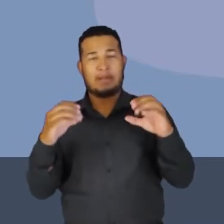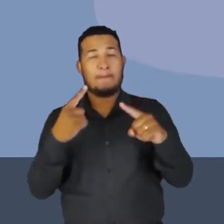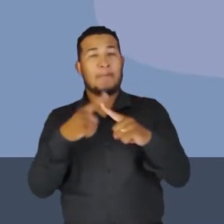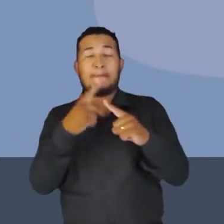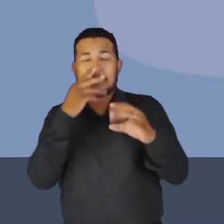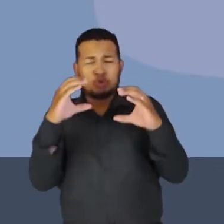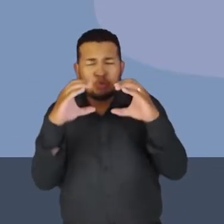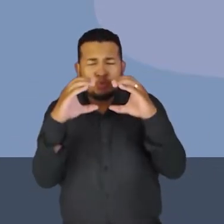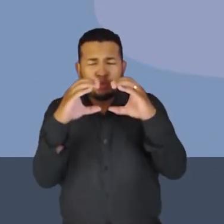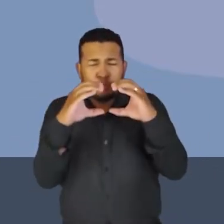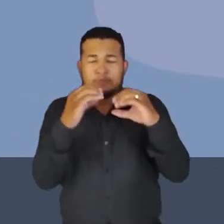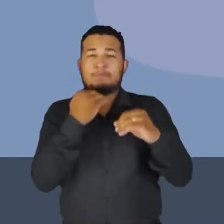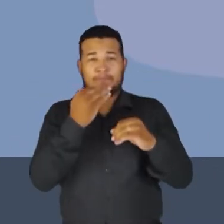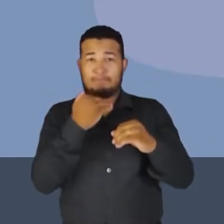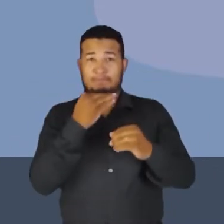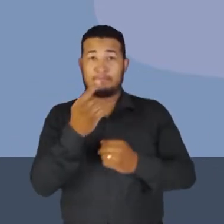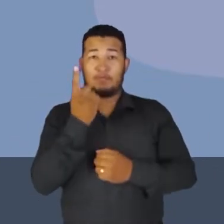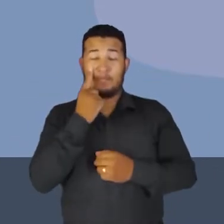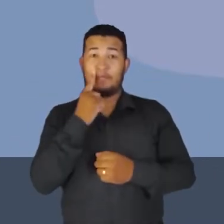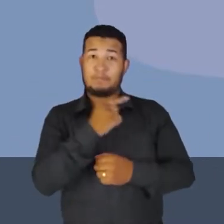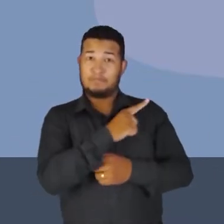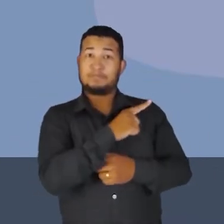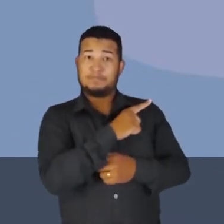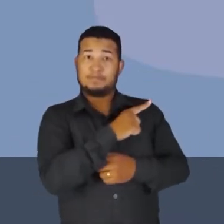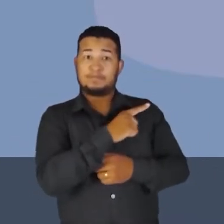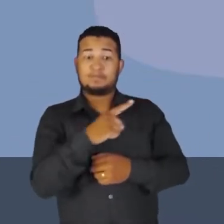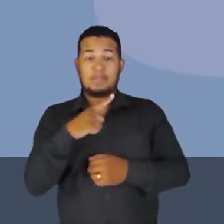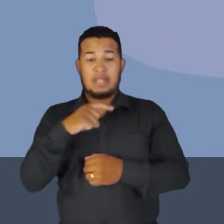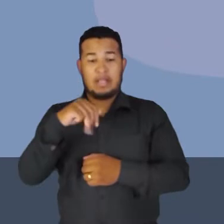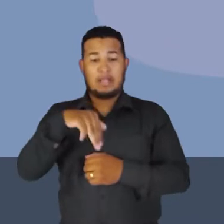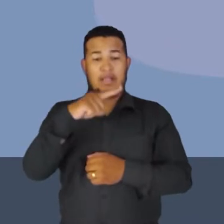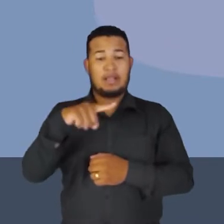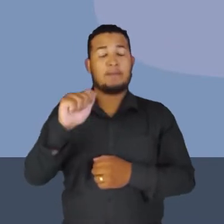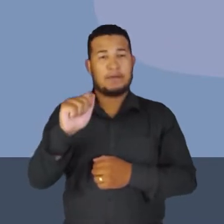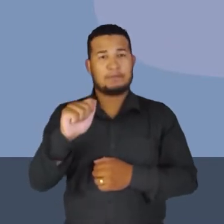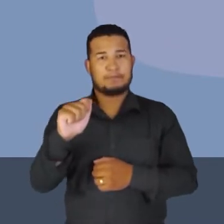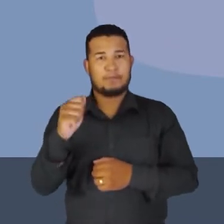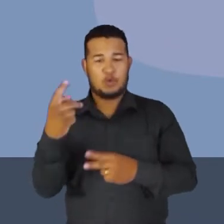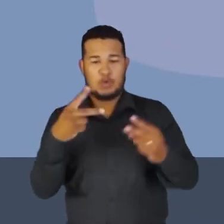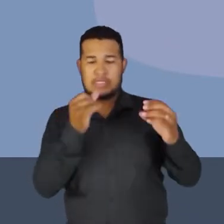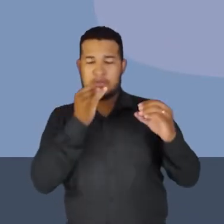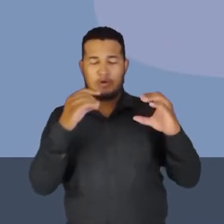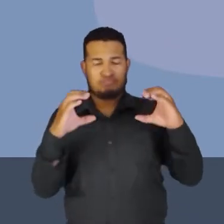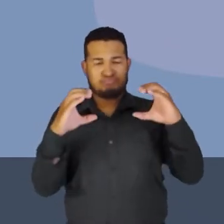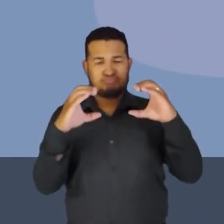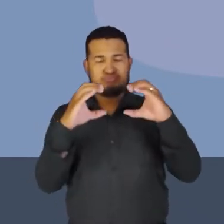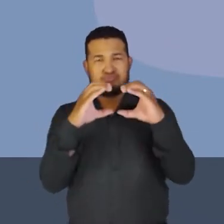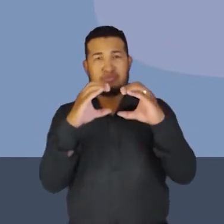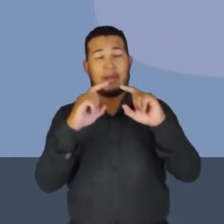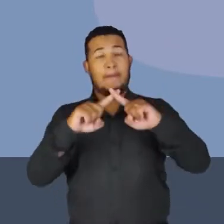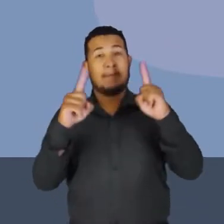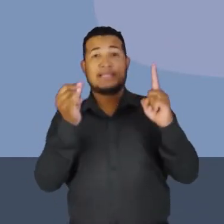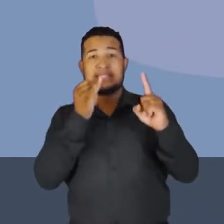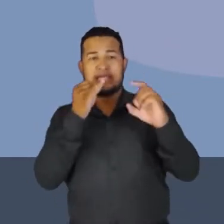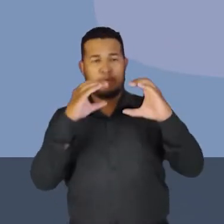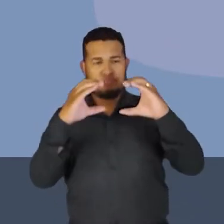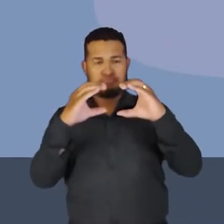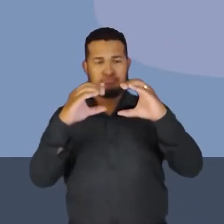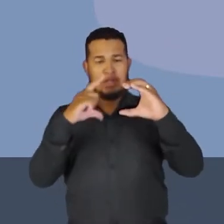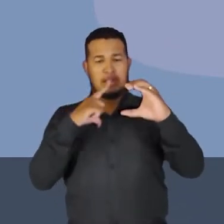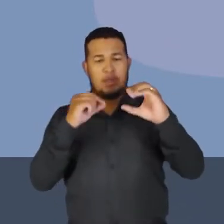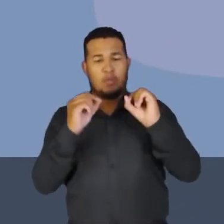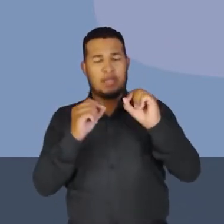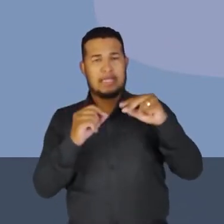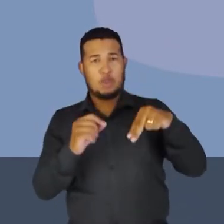esta figura. Nós temos dois imãs ali aproximando-se, porém, de um lado você